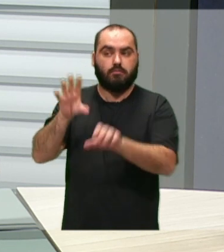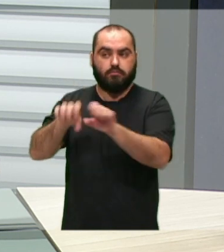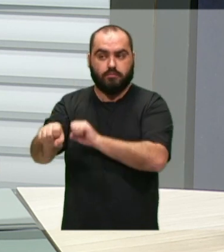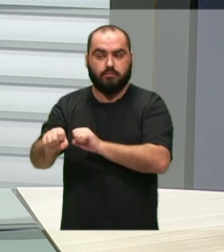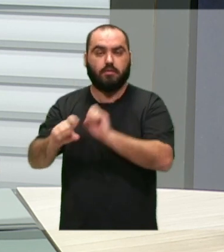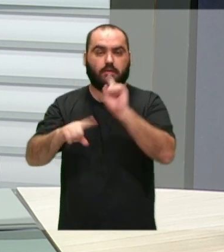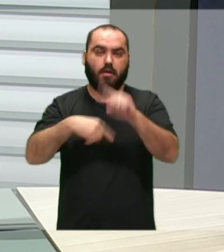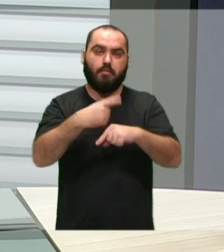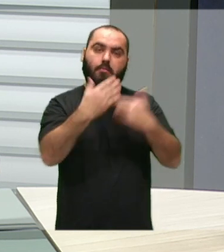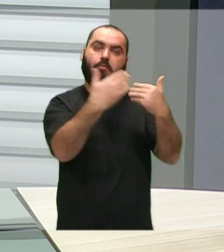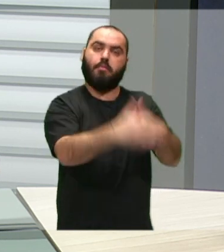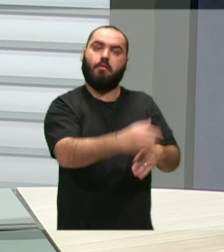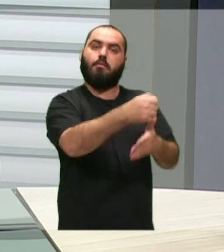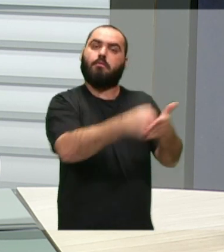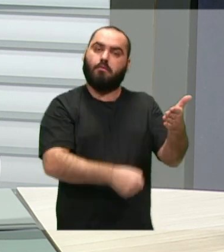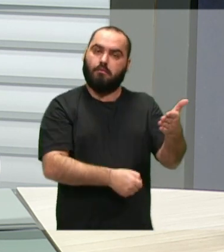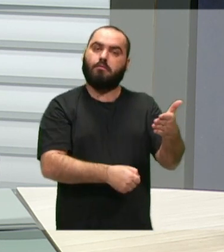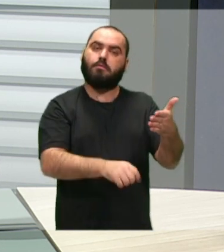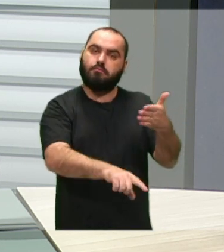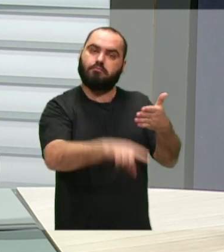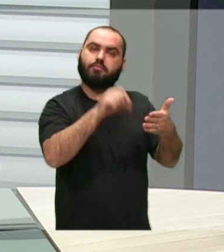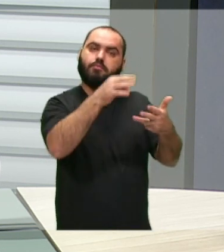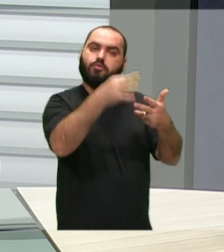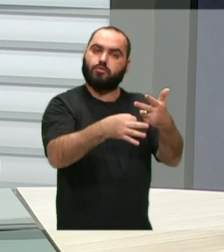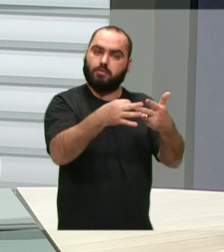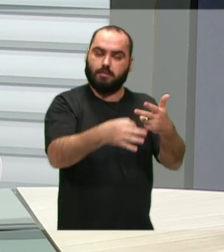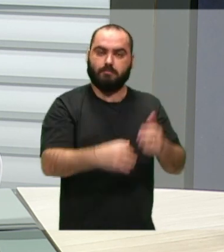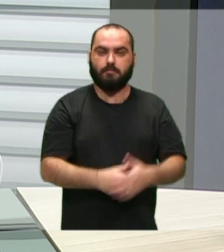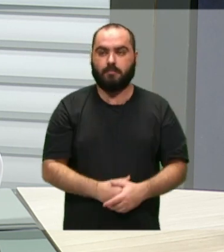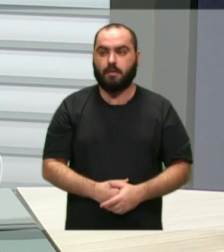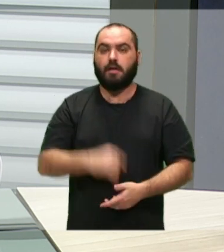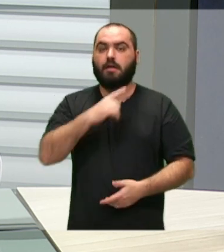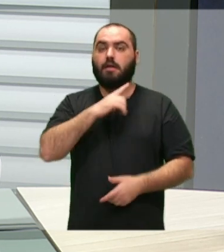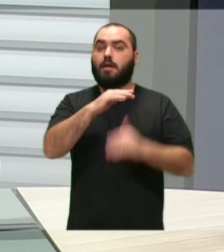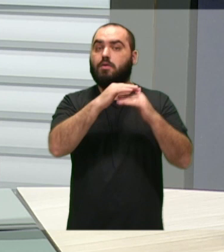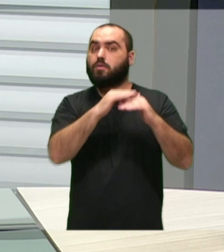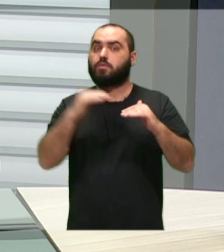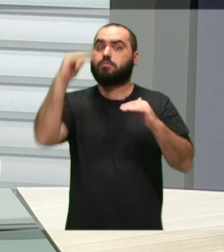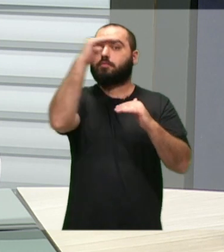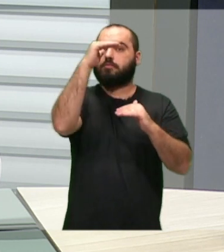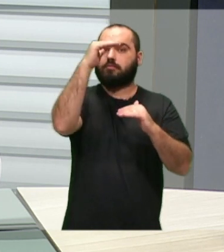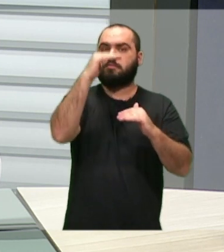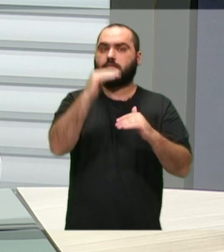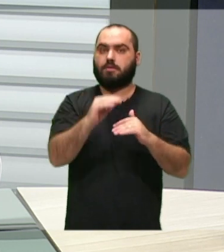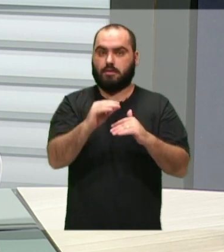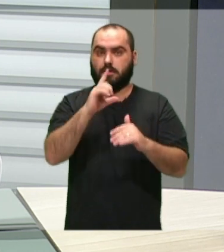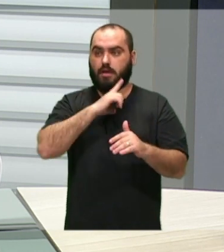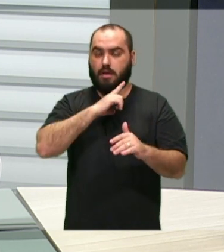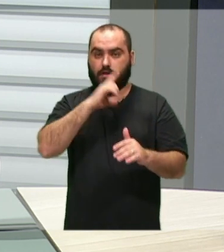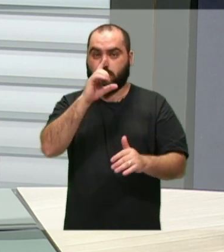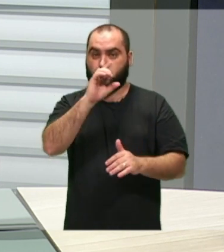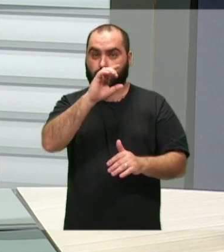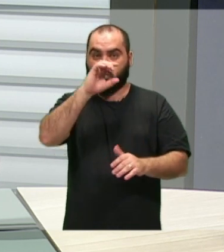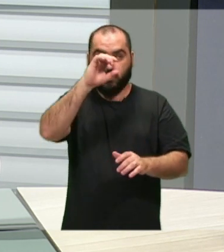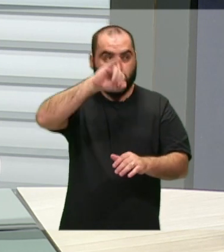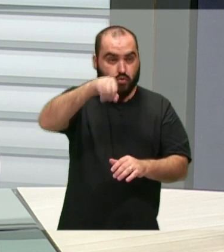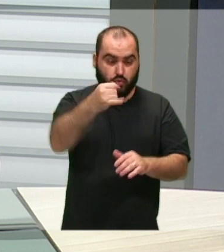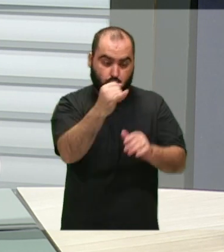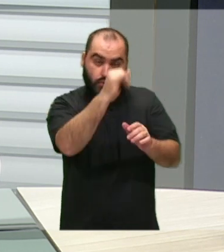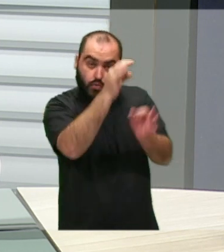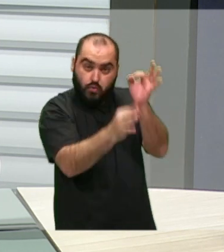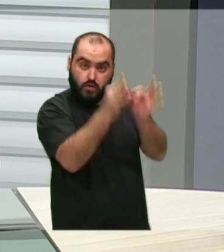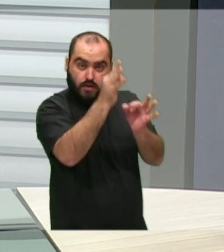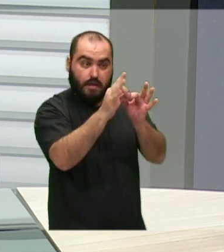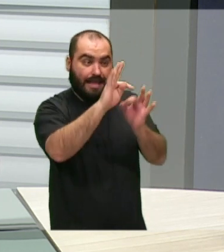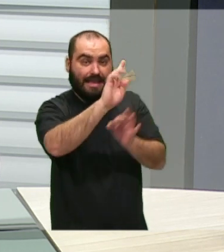guindado a juízo se passar no concurso. E nós temos as instâncias superiores, ou seja, temos o Tribunal de Justiça, lá nós temos